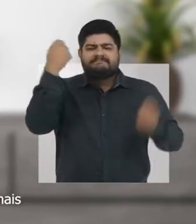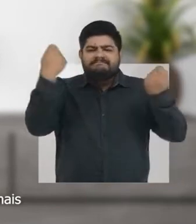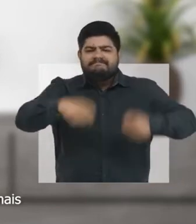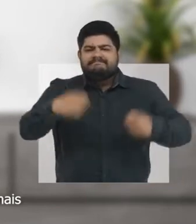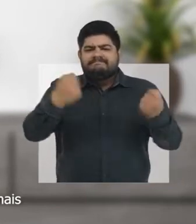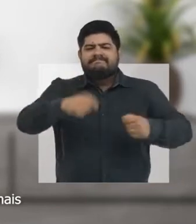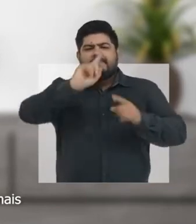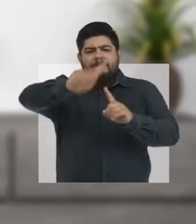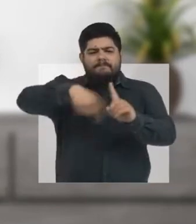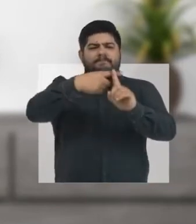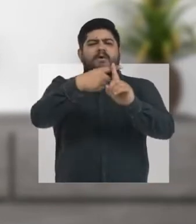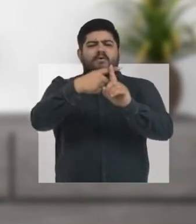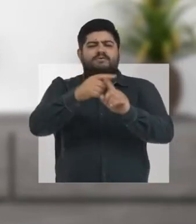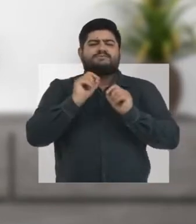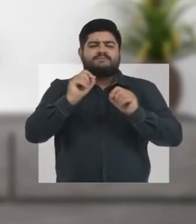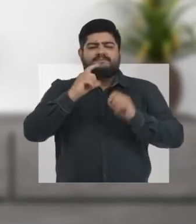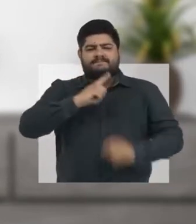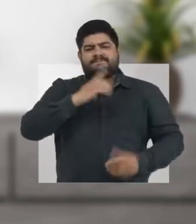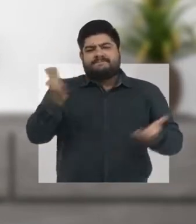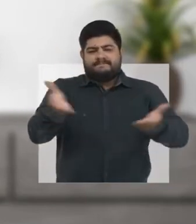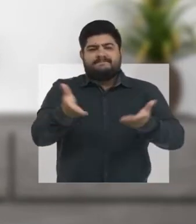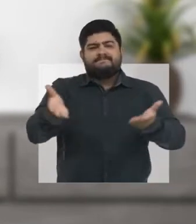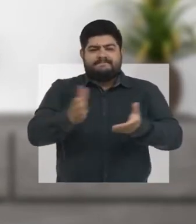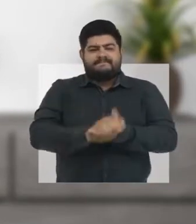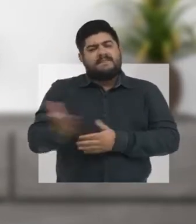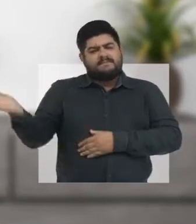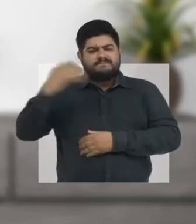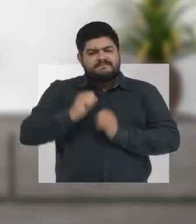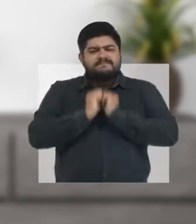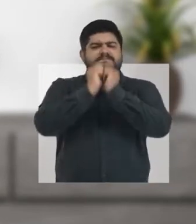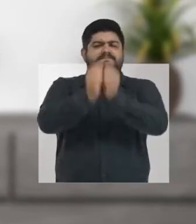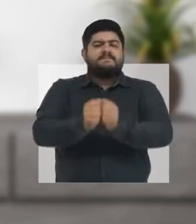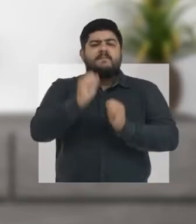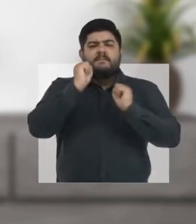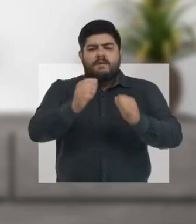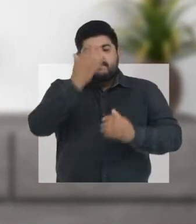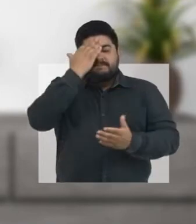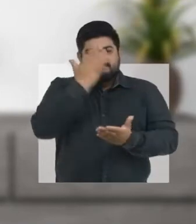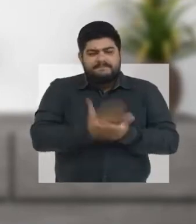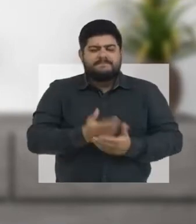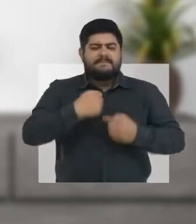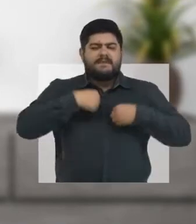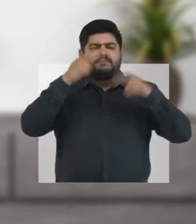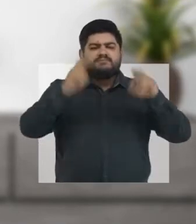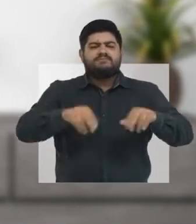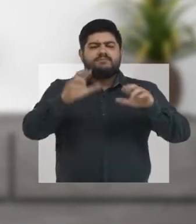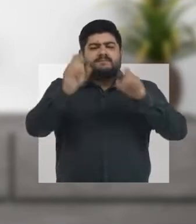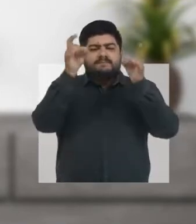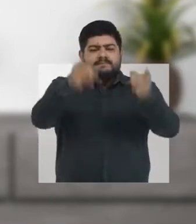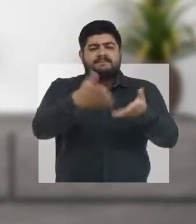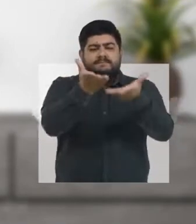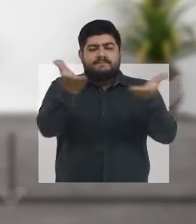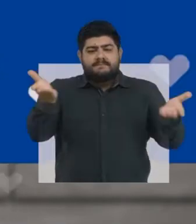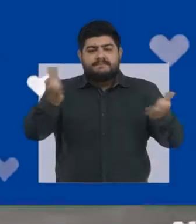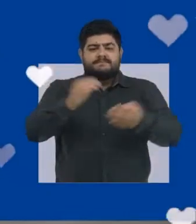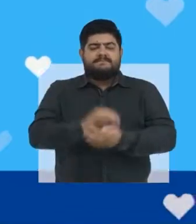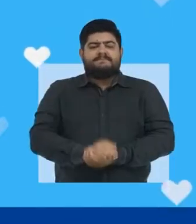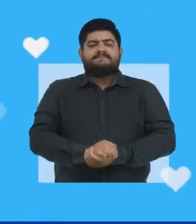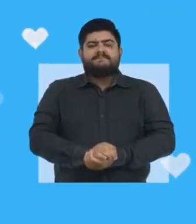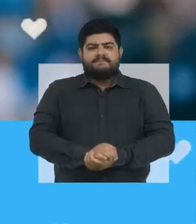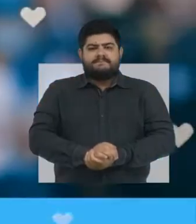muito mais do que está tendo. Vem junto comigo. Pode confiar. Eu não vou te abandonar.